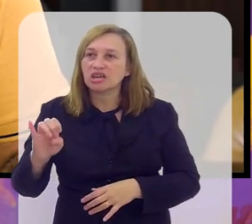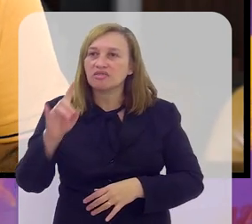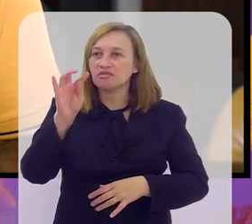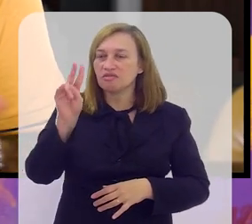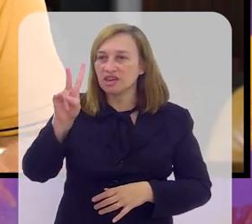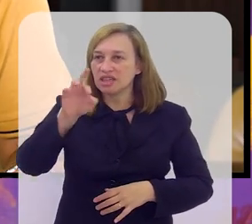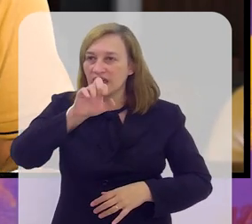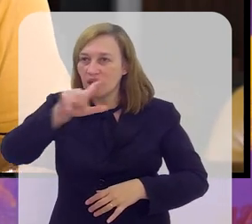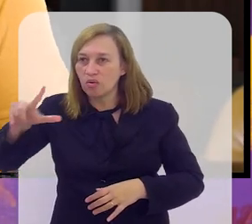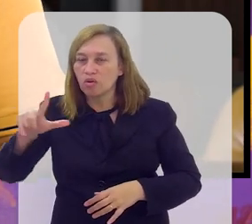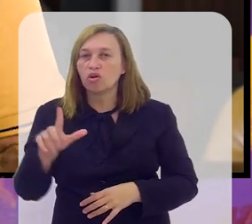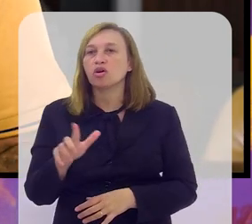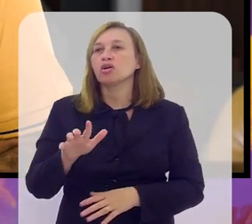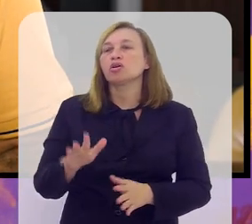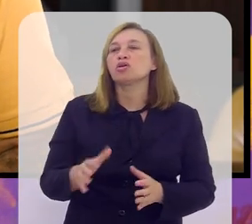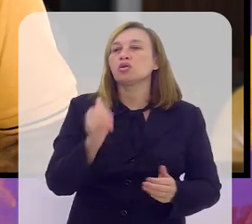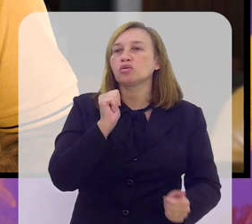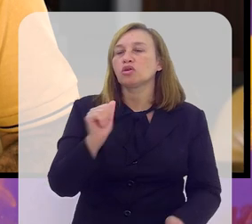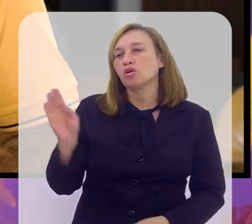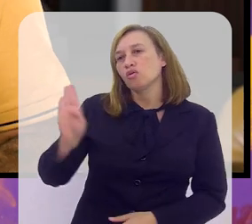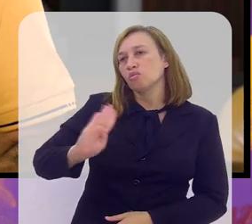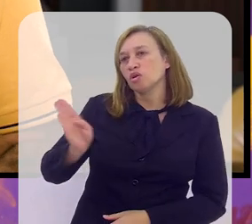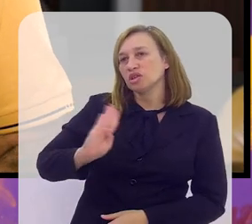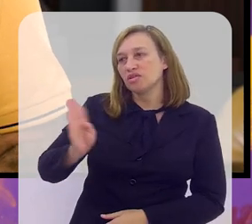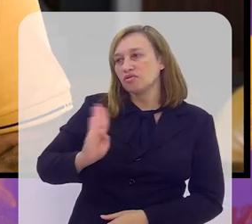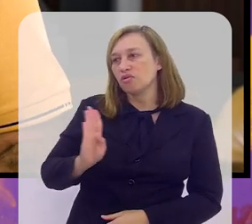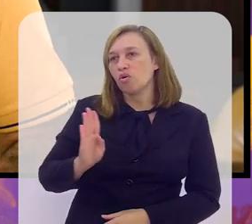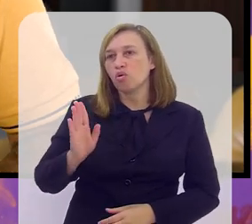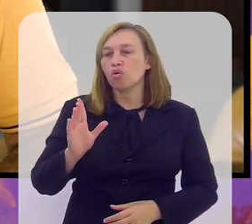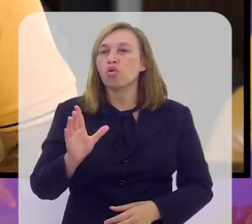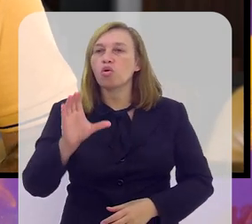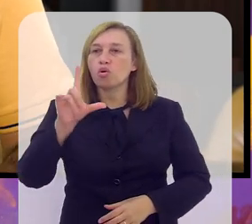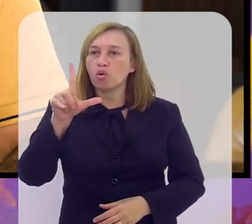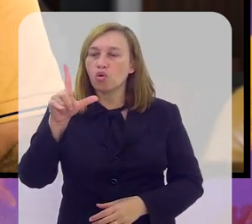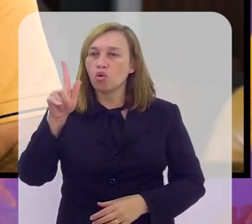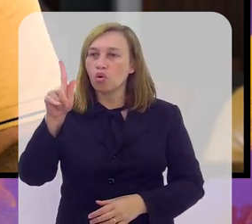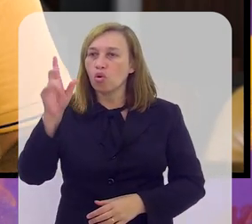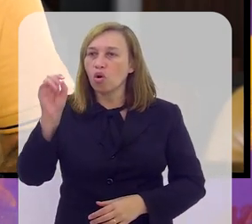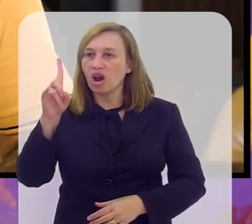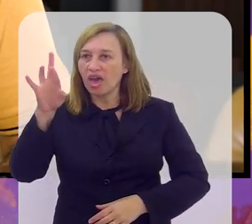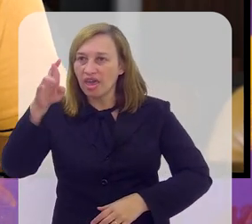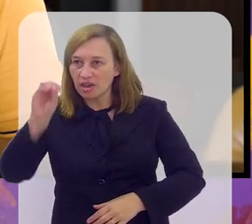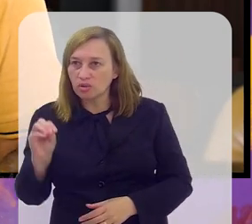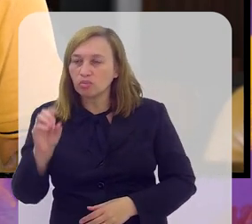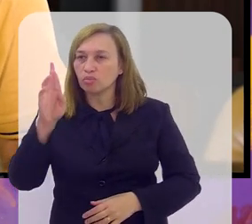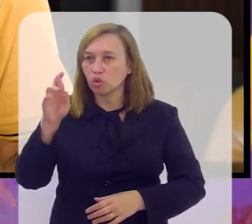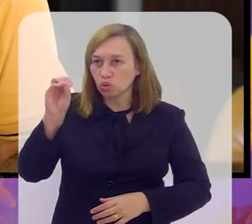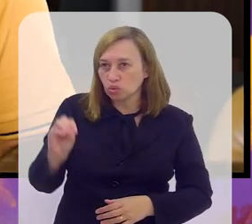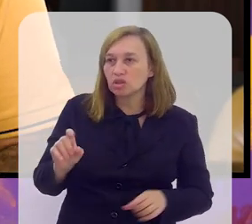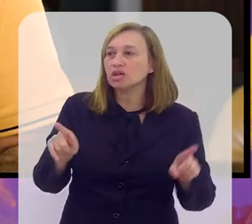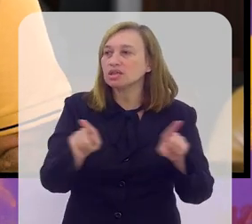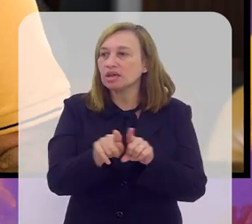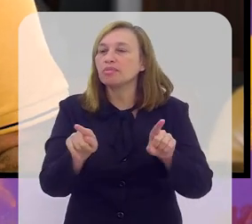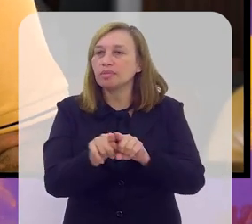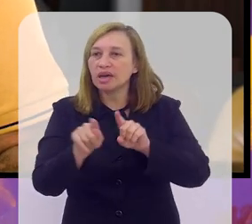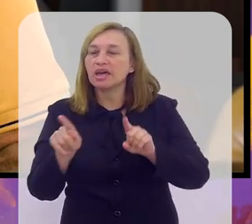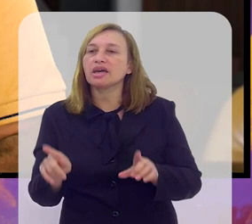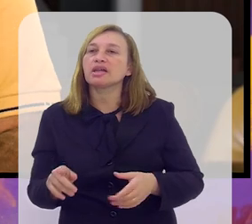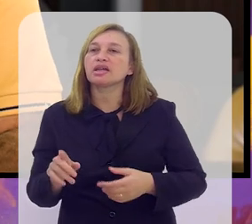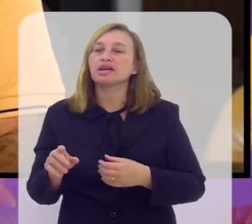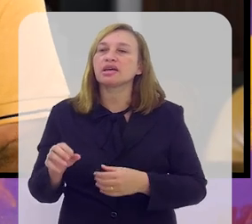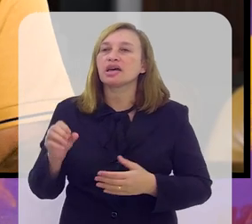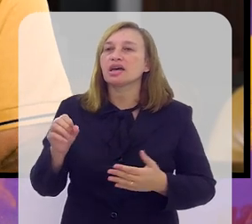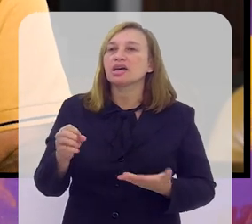Montevideo. Tivemos o Lucas Perri, goleiro do Botafogo, convocado. Também tivemos o Alisson do Liverpool, o Ederson do Manchester